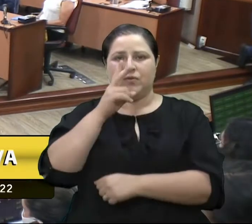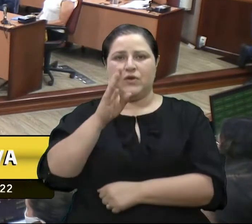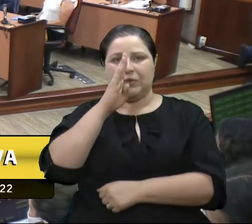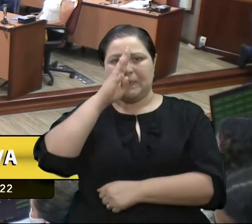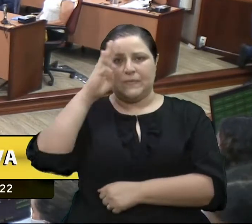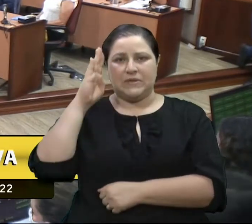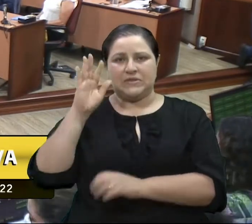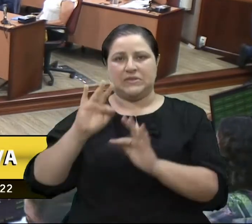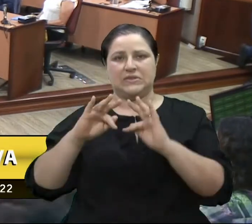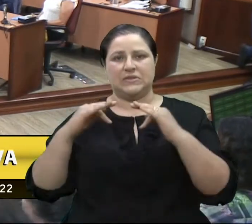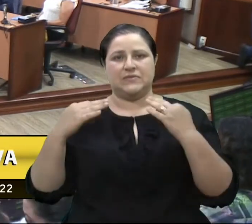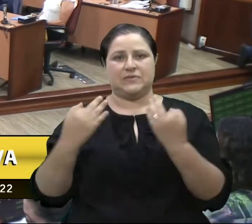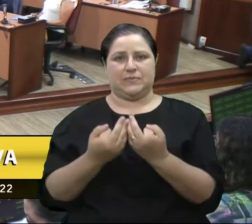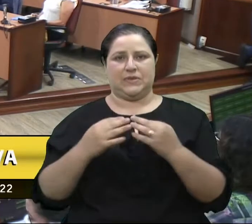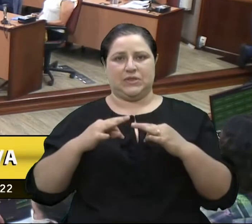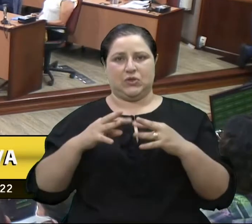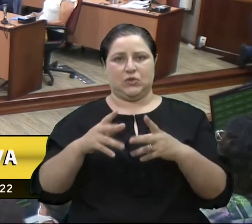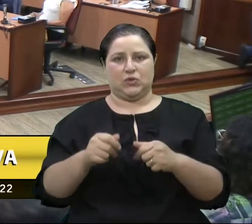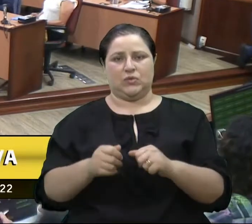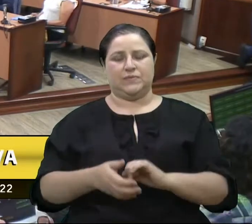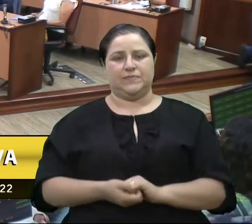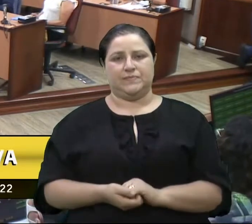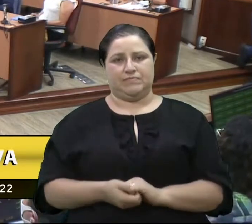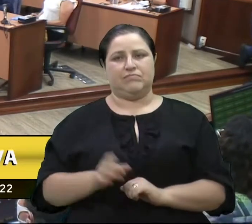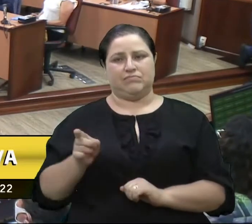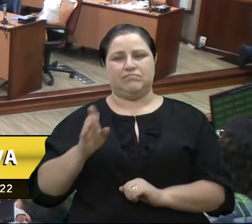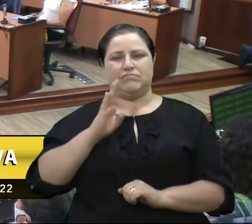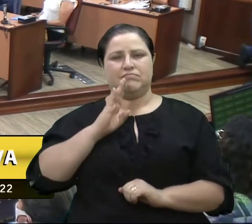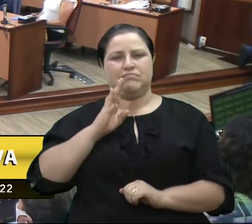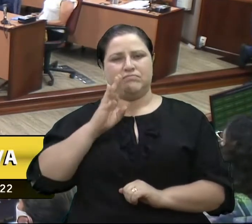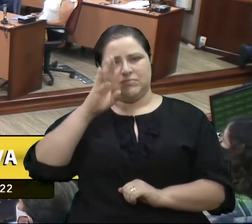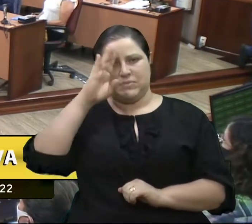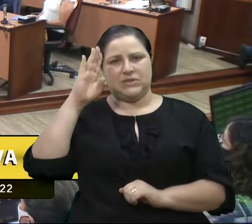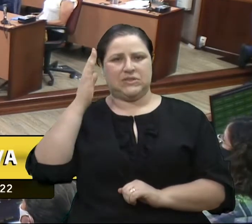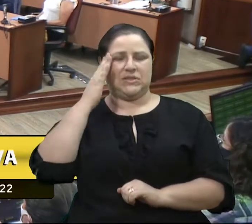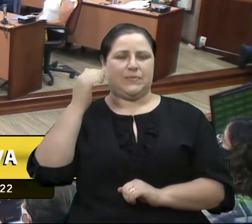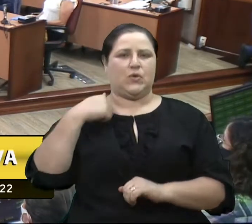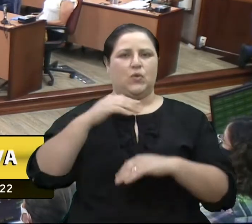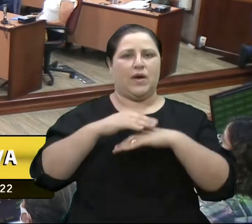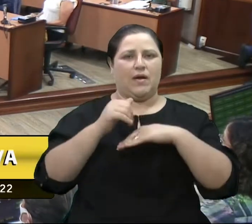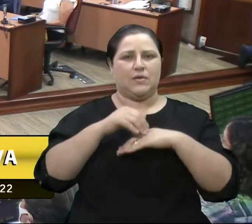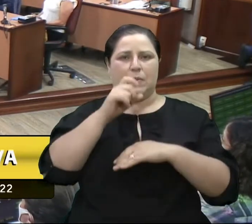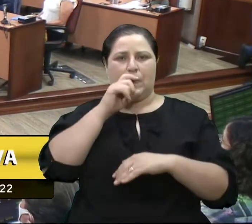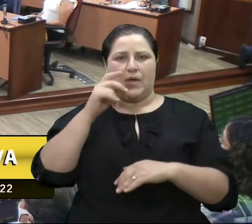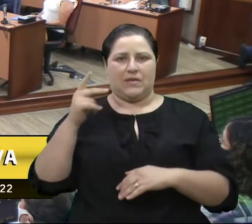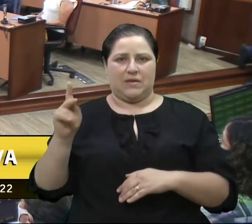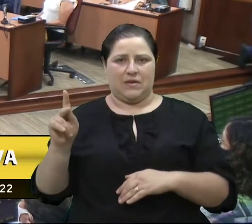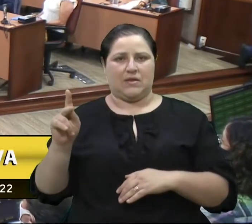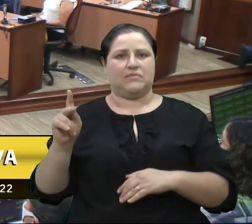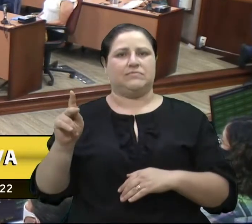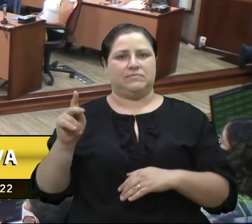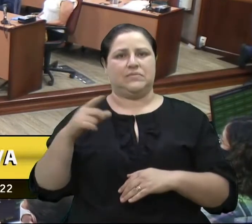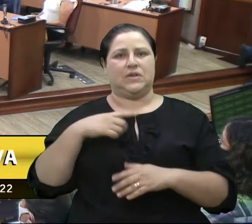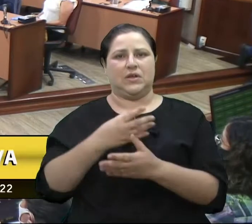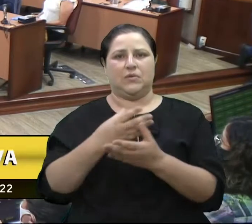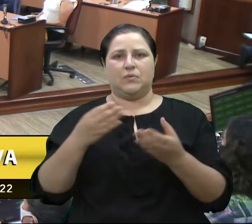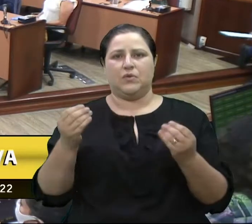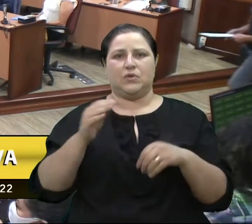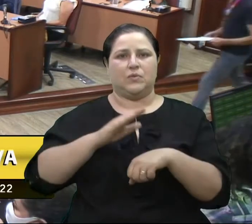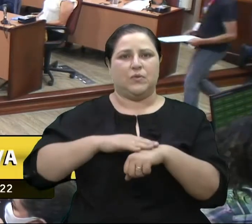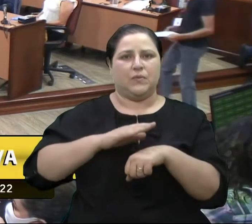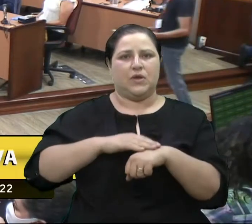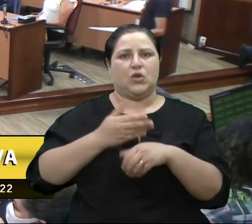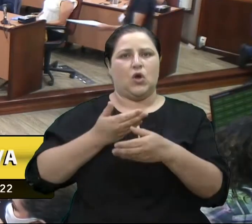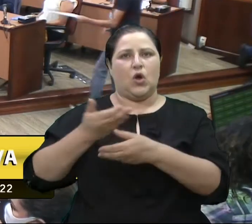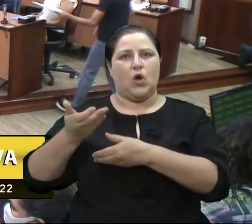a família. O vereador Bressan sabe o carinho que eu tinha pelo pai dele, nós tivemos diversos momentos de convívio, e a gente